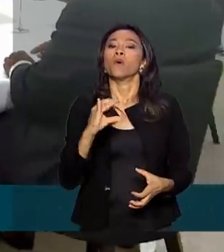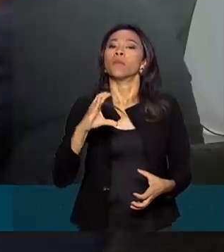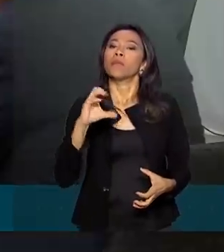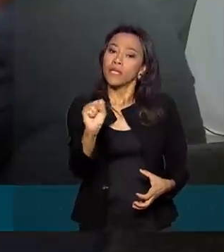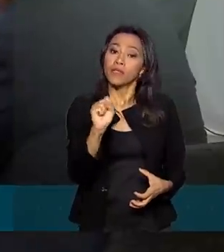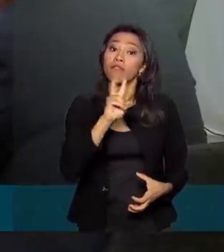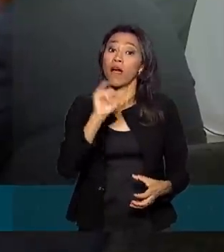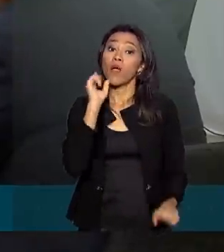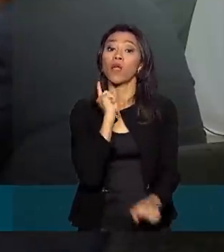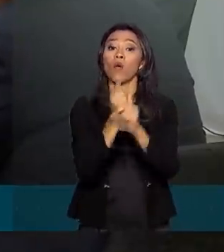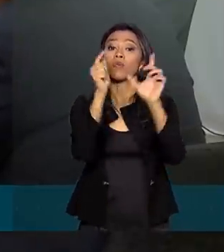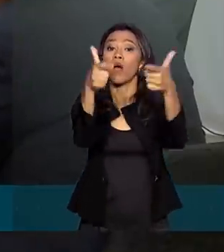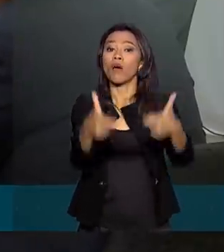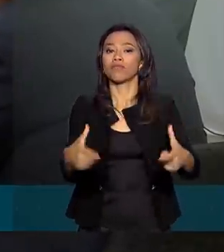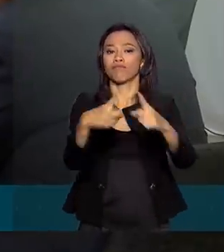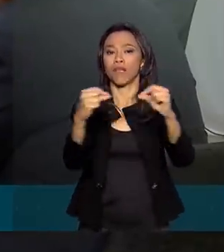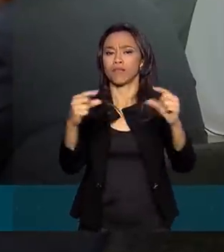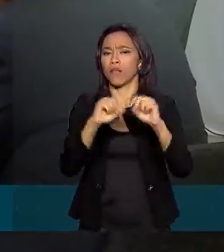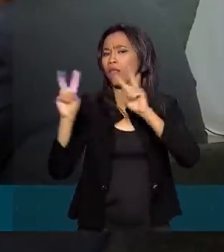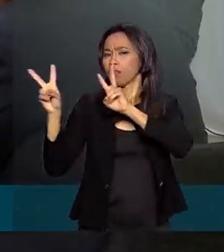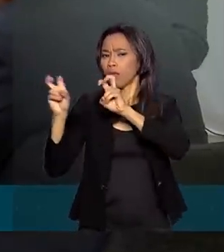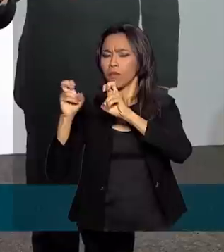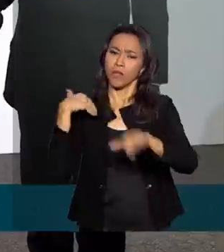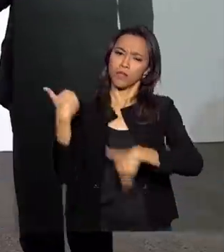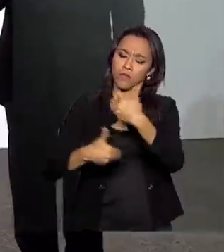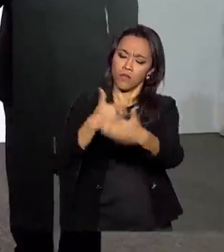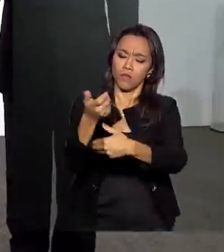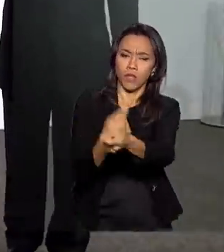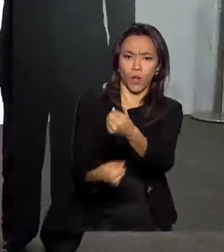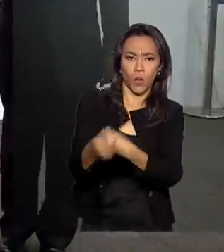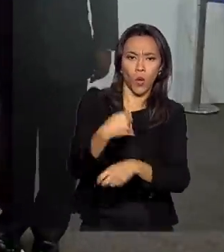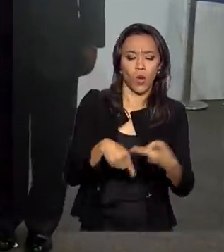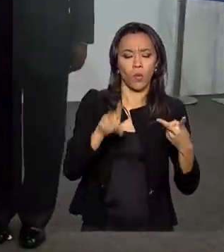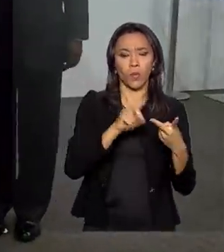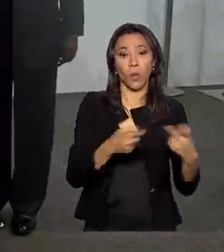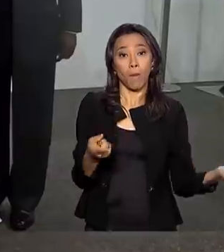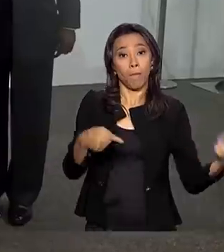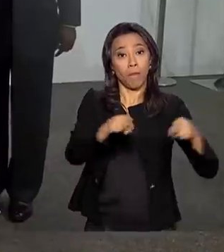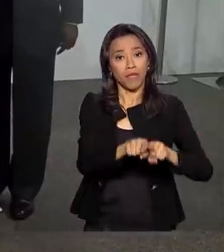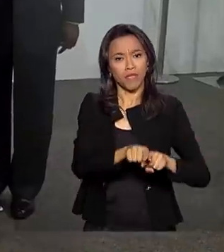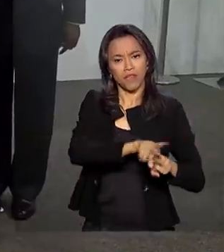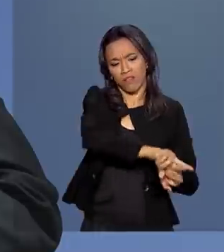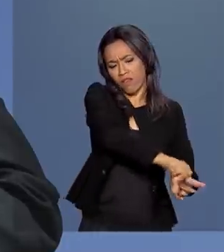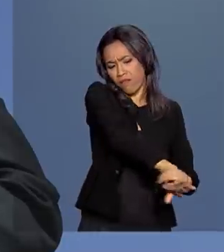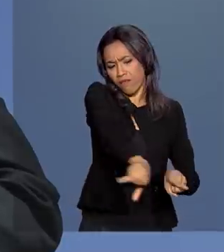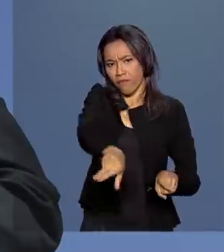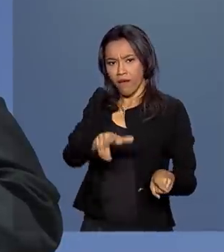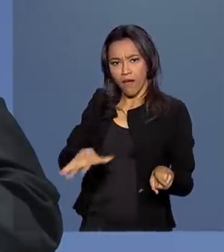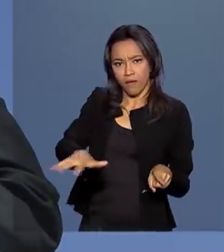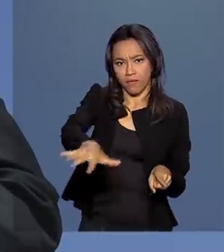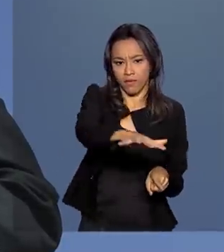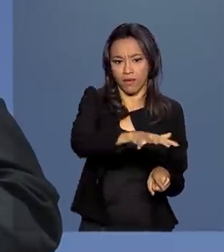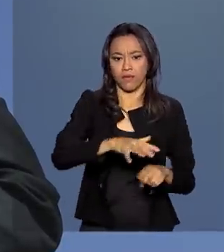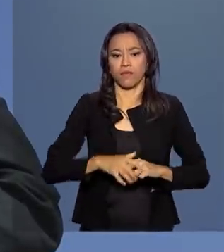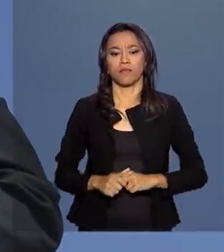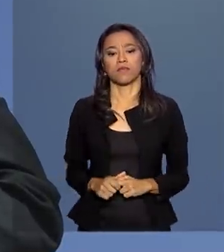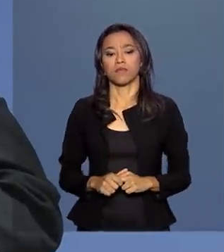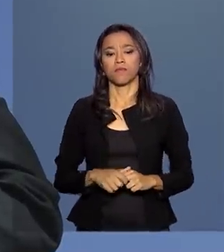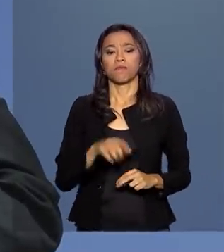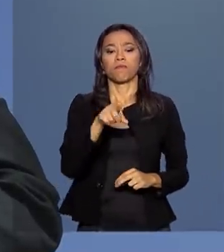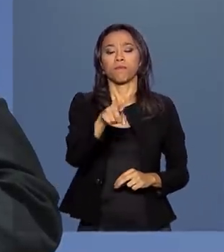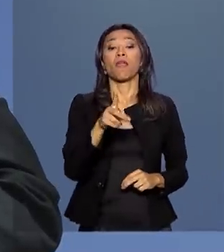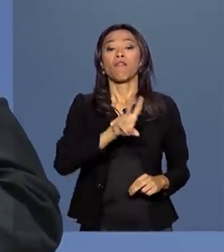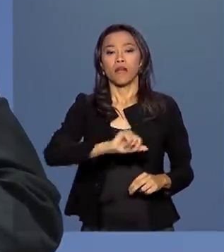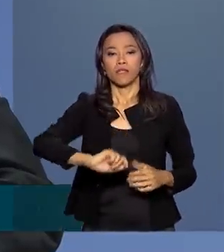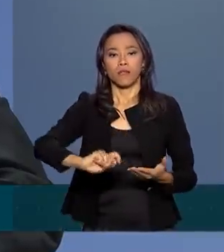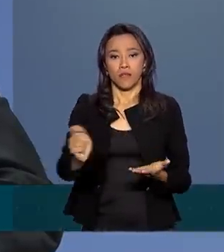em Brasília para discutir temas como crescimento econômico e parcerias em diversos setores. Um memorando de entendimentos que deve